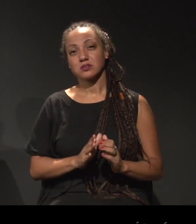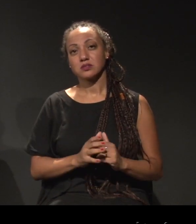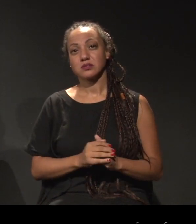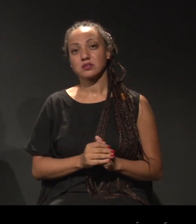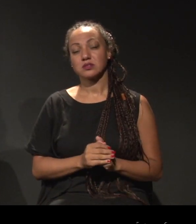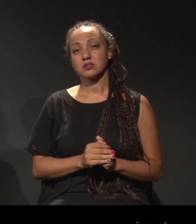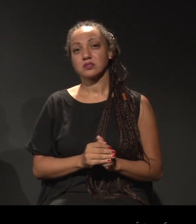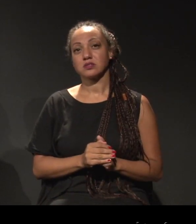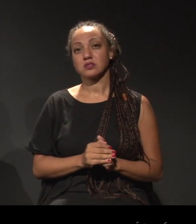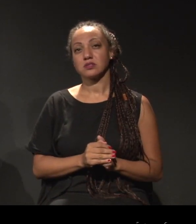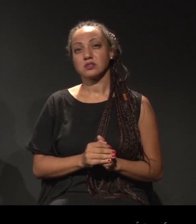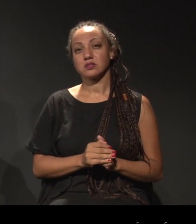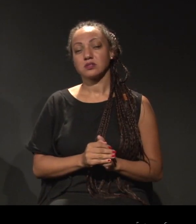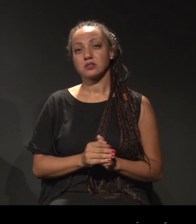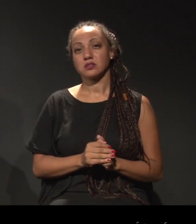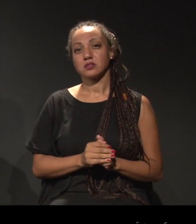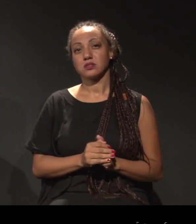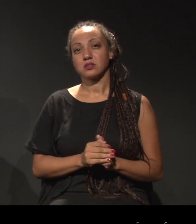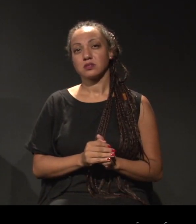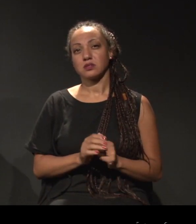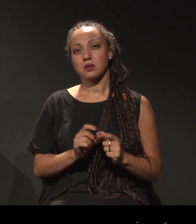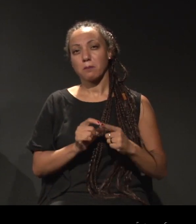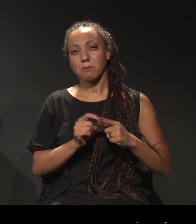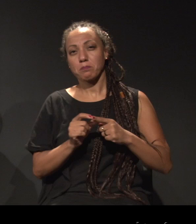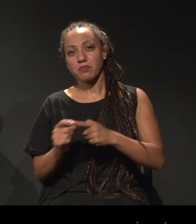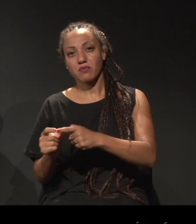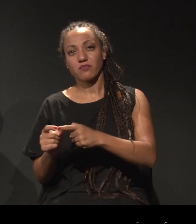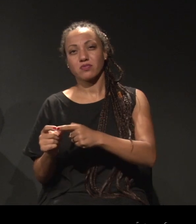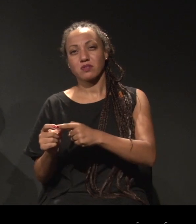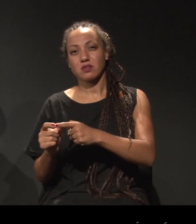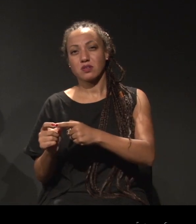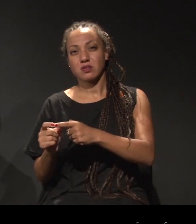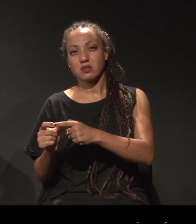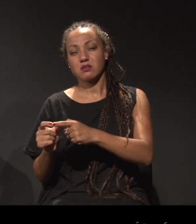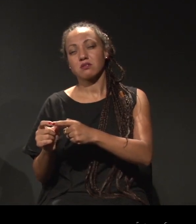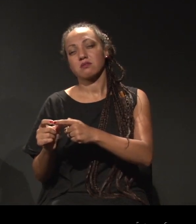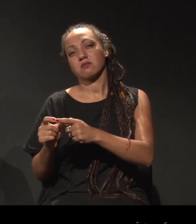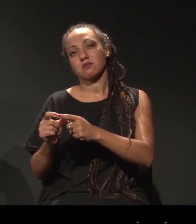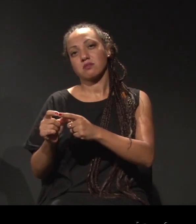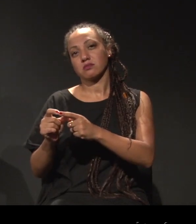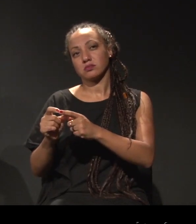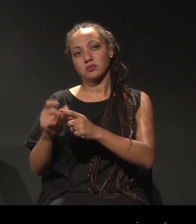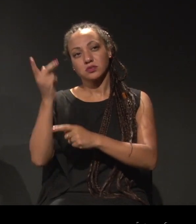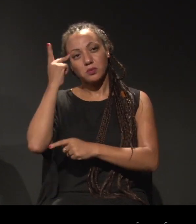nascido no centro periférico de São Paulo, que é a Barra Funda,